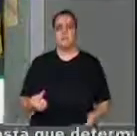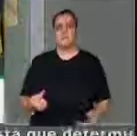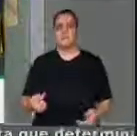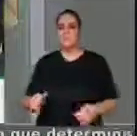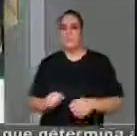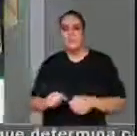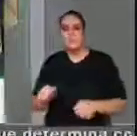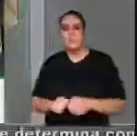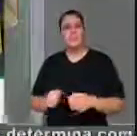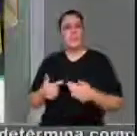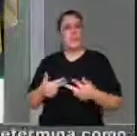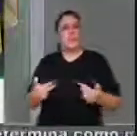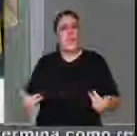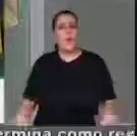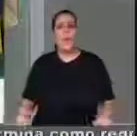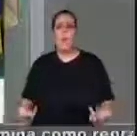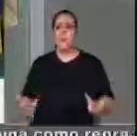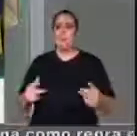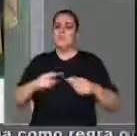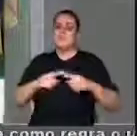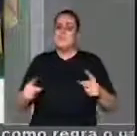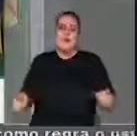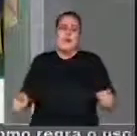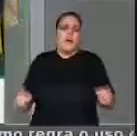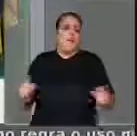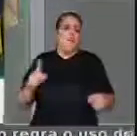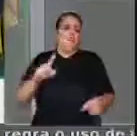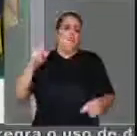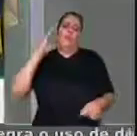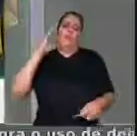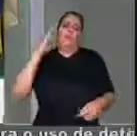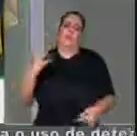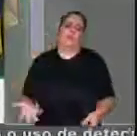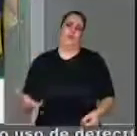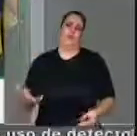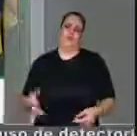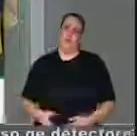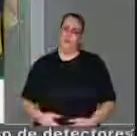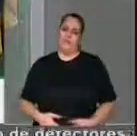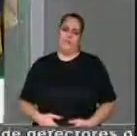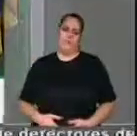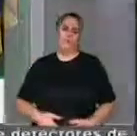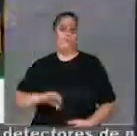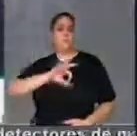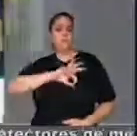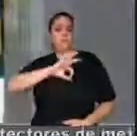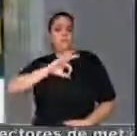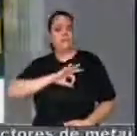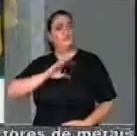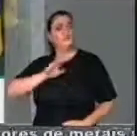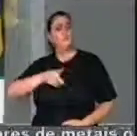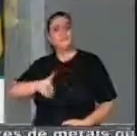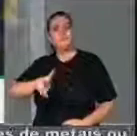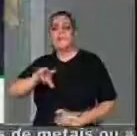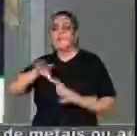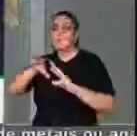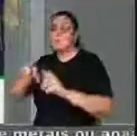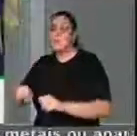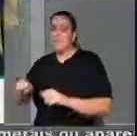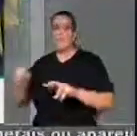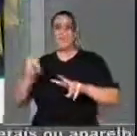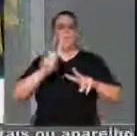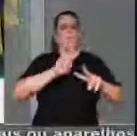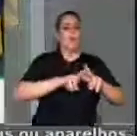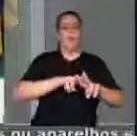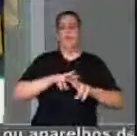gelo. Senhor presidente, a polícia não aguenta mais prender. E eu também aqui não vou dizer que a culpa é do judiciário,